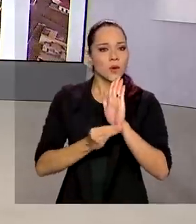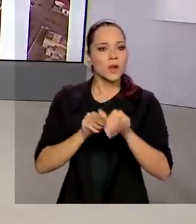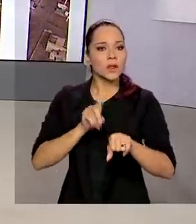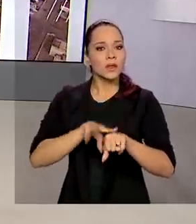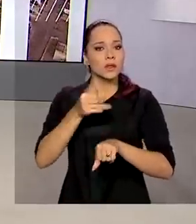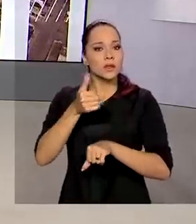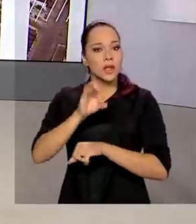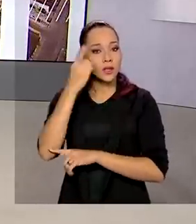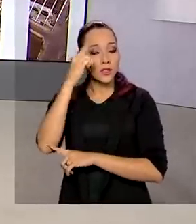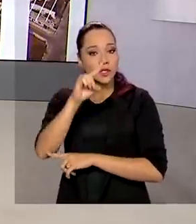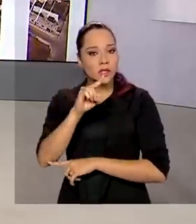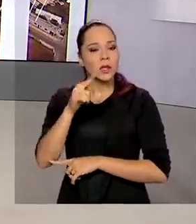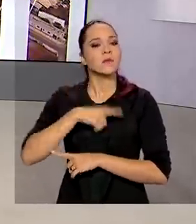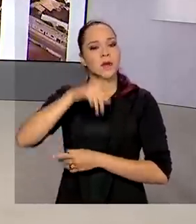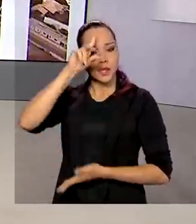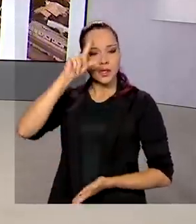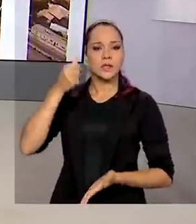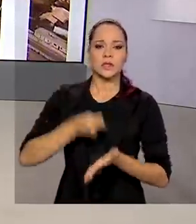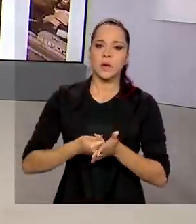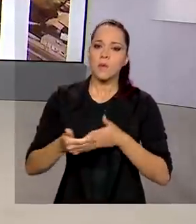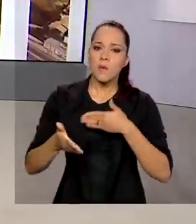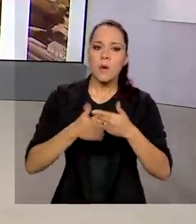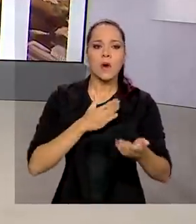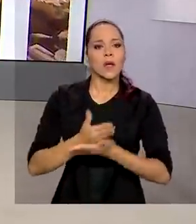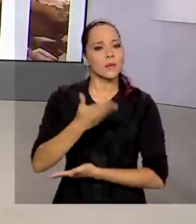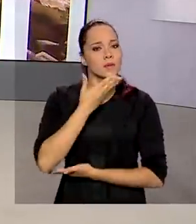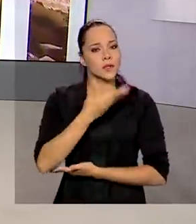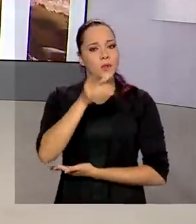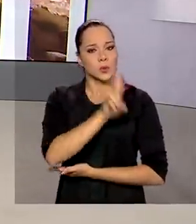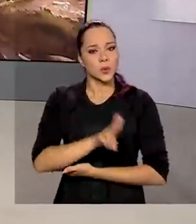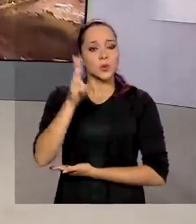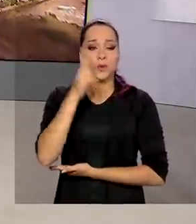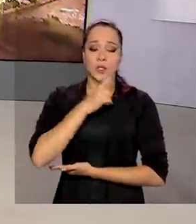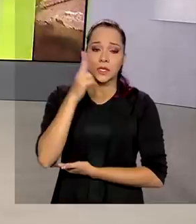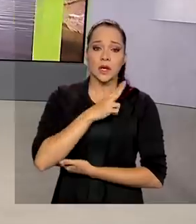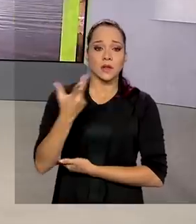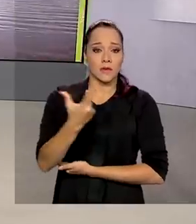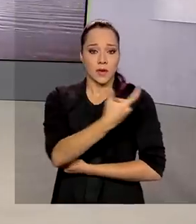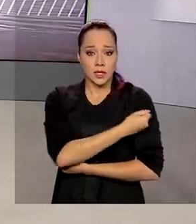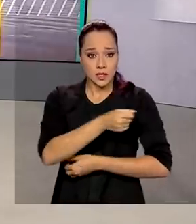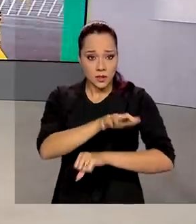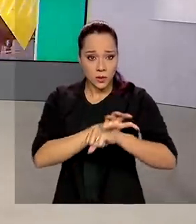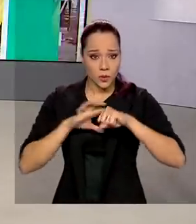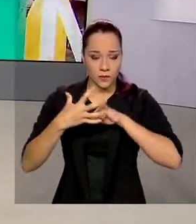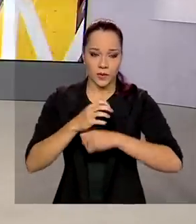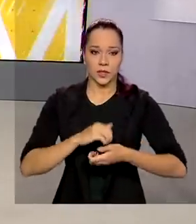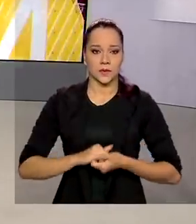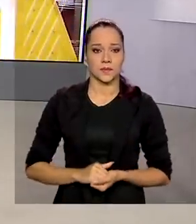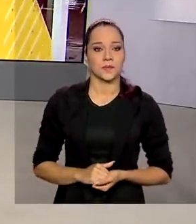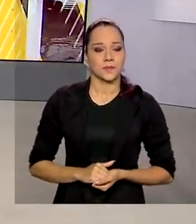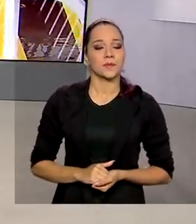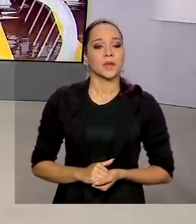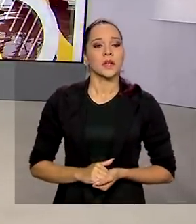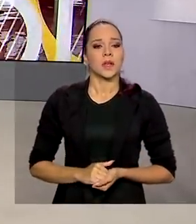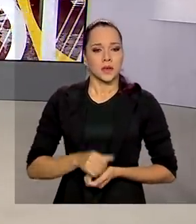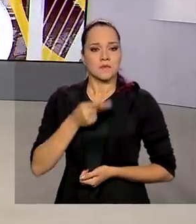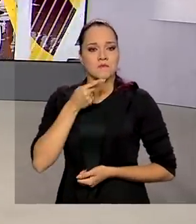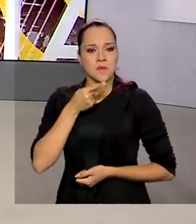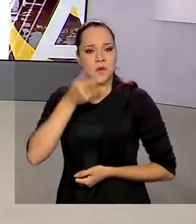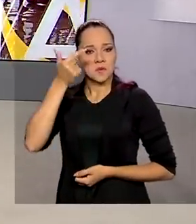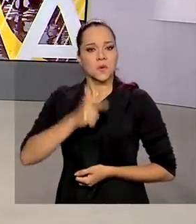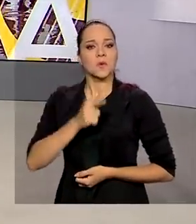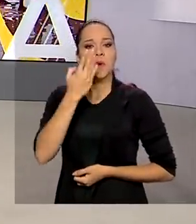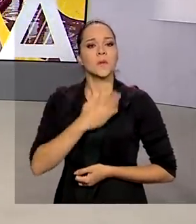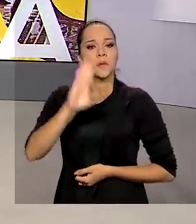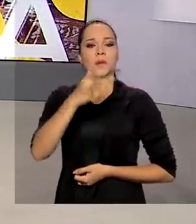de até 10 dias para tomar decisão sobre qualquer pedido de uso emergencial de vacina contra a Covid. E reafirmou